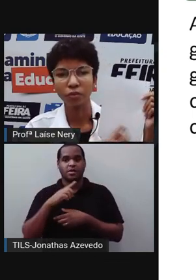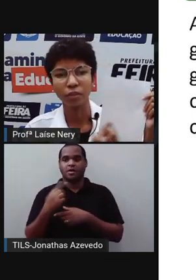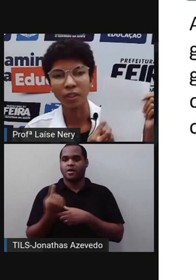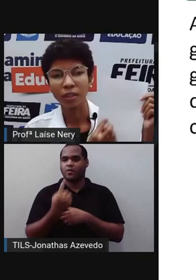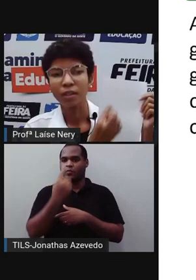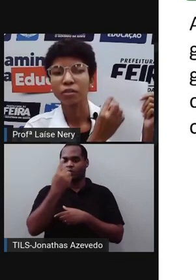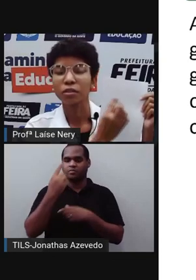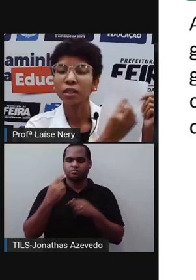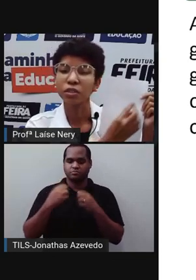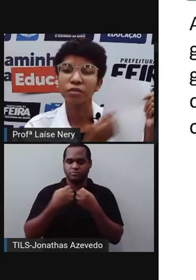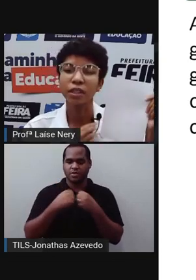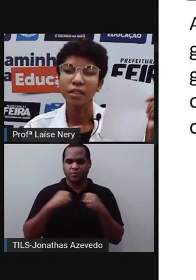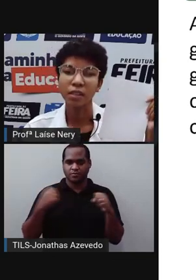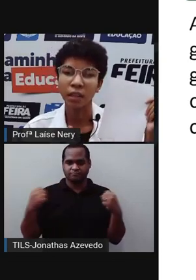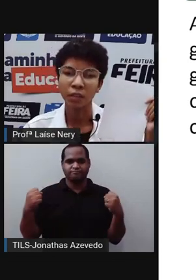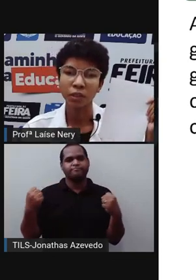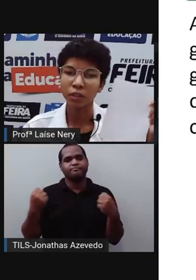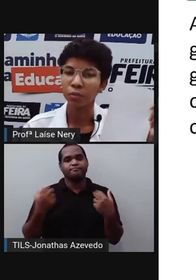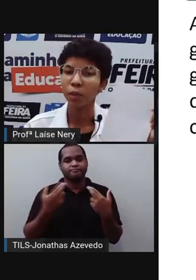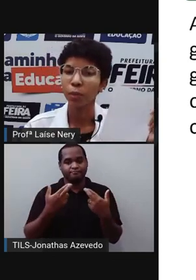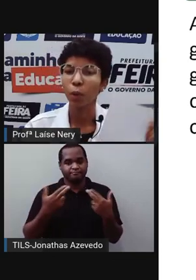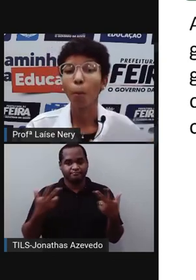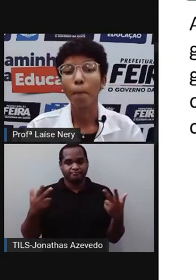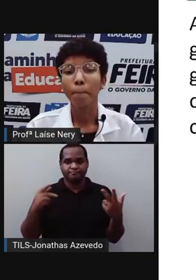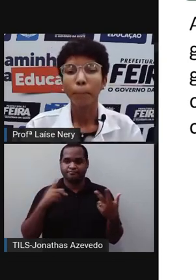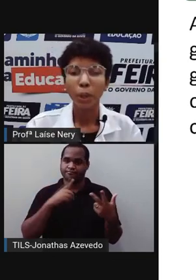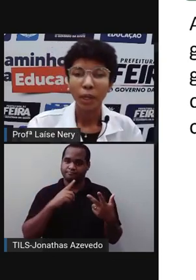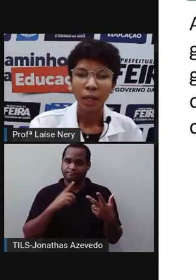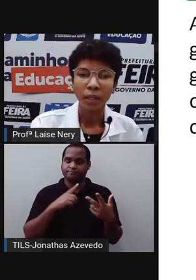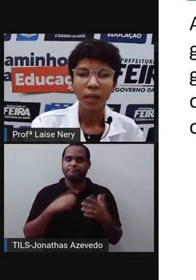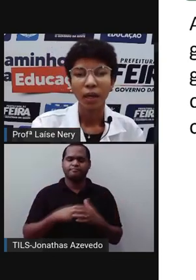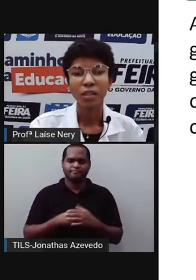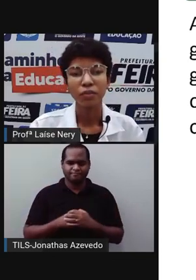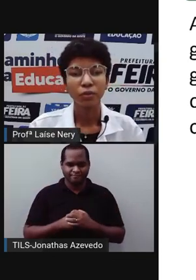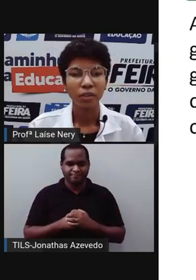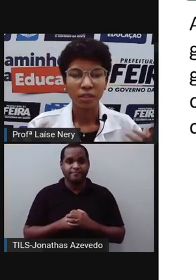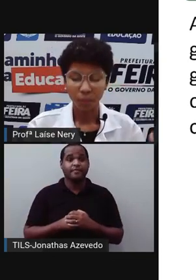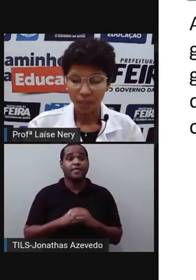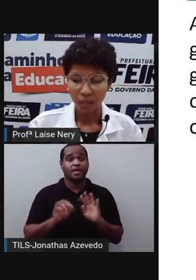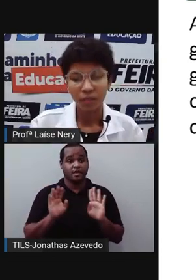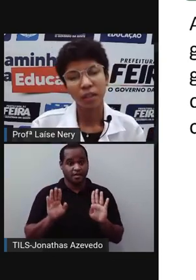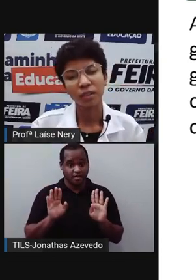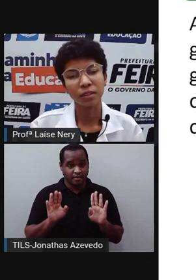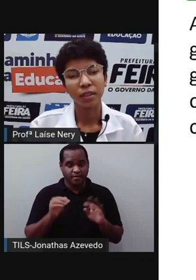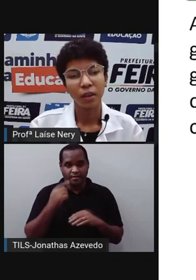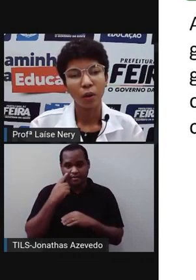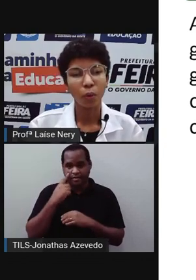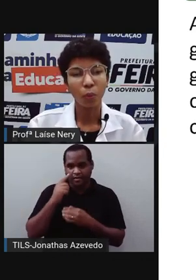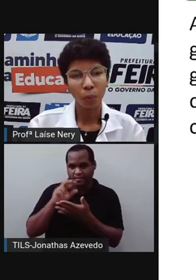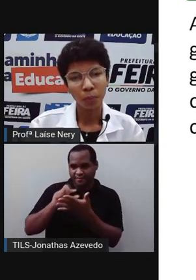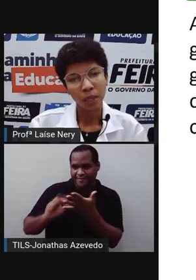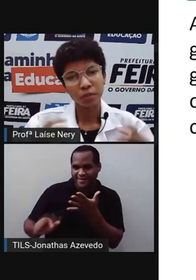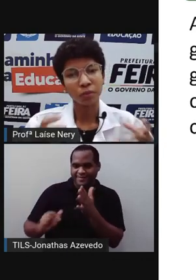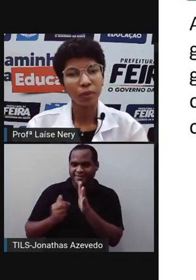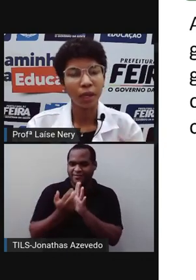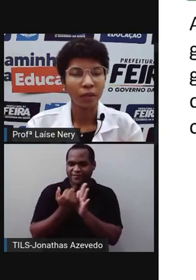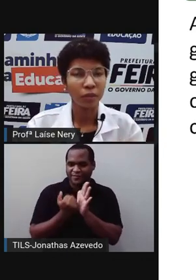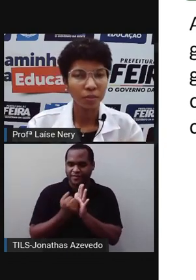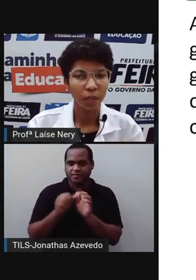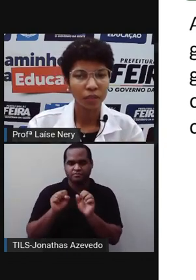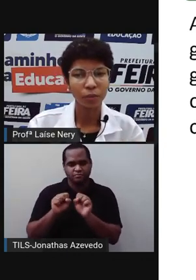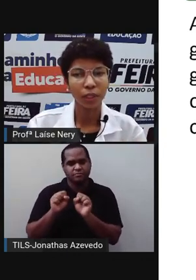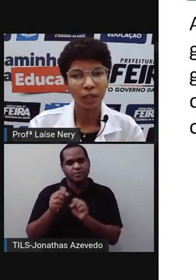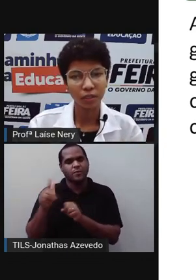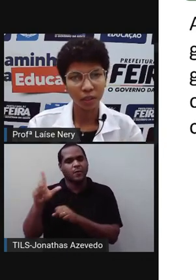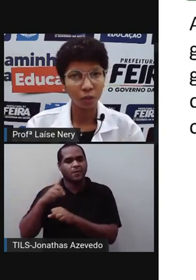Eu posso ver só se ele estiver desenhado aqui no papel. Porém, as figuras espaciais, elas ocupam mais um lugar